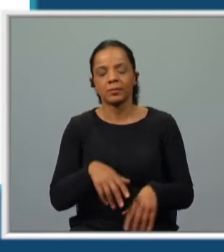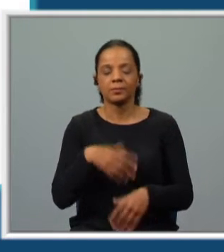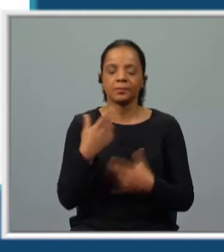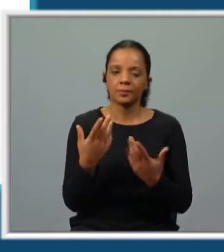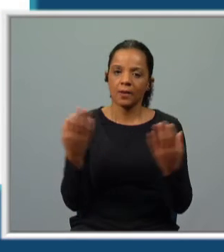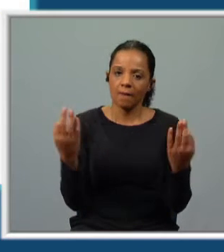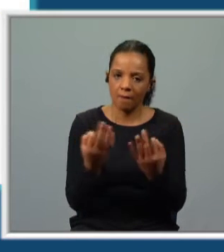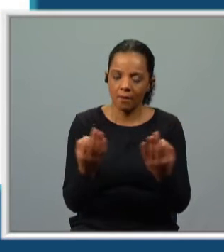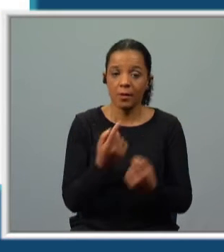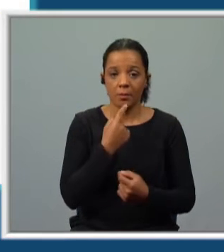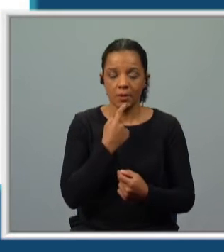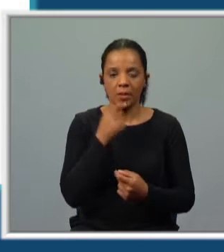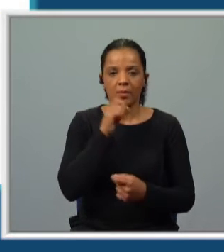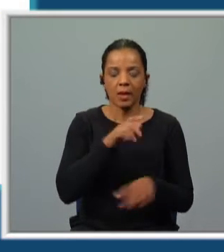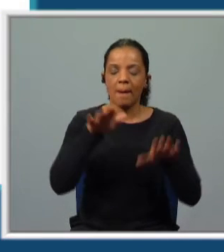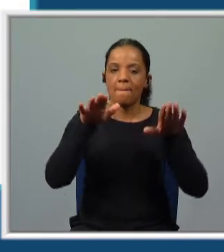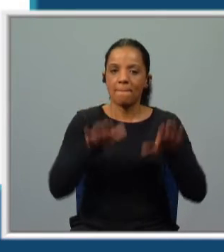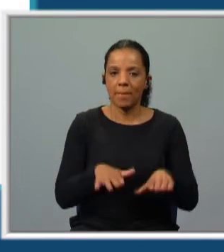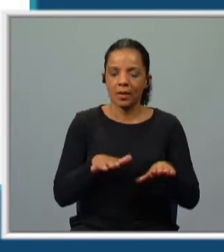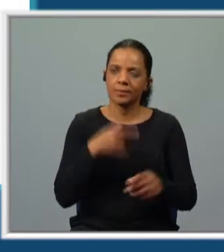visível que ele para para pensar.